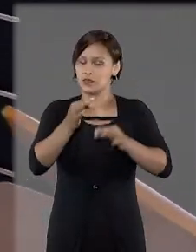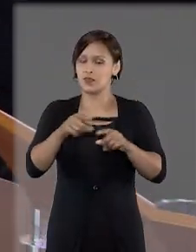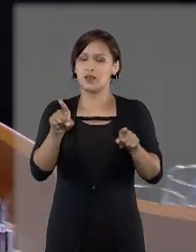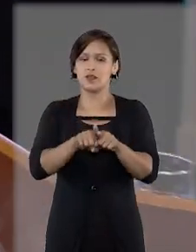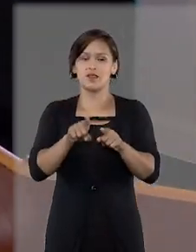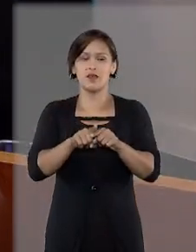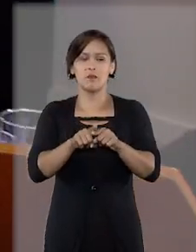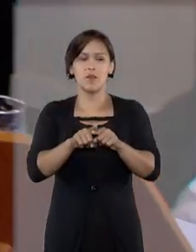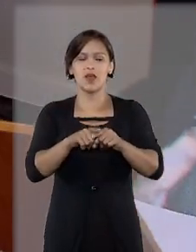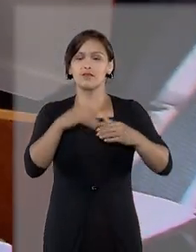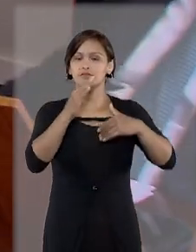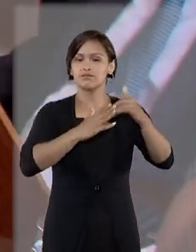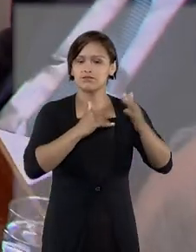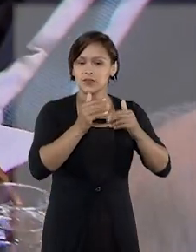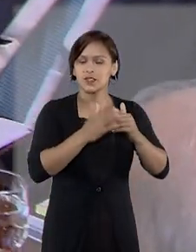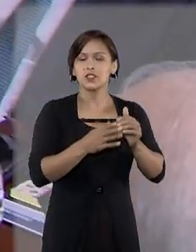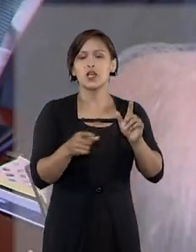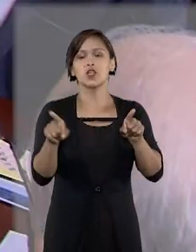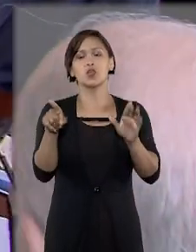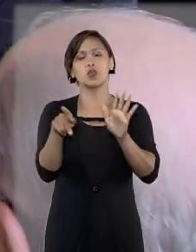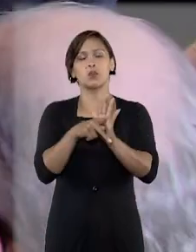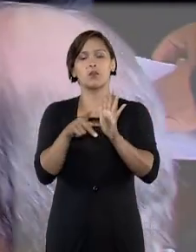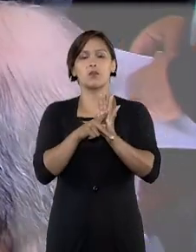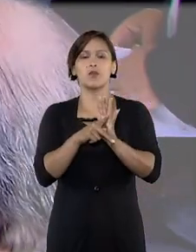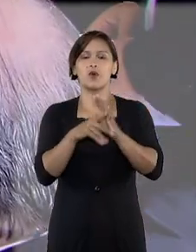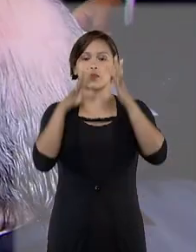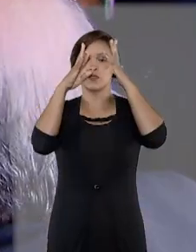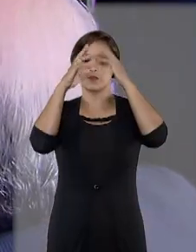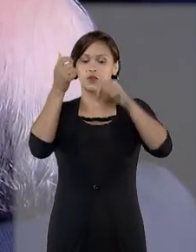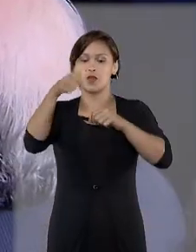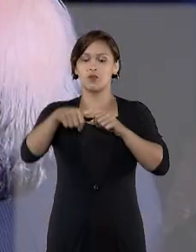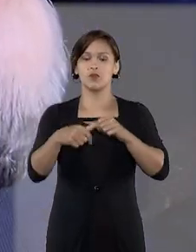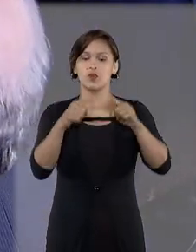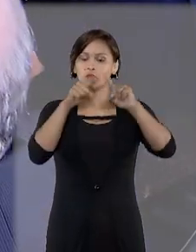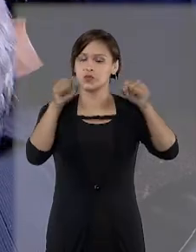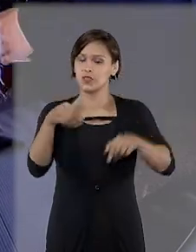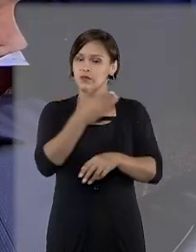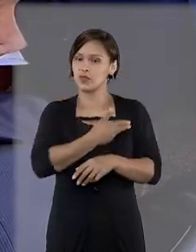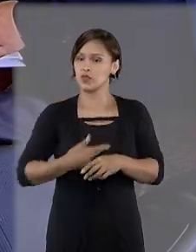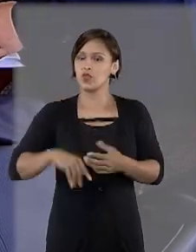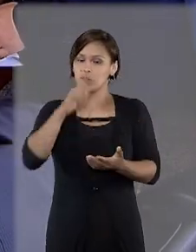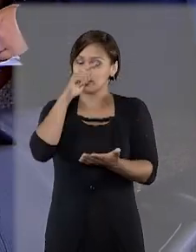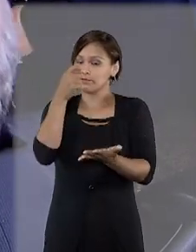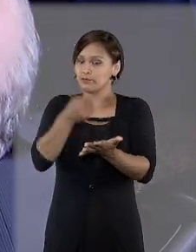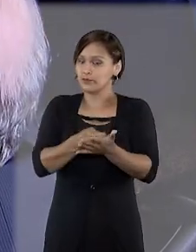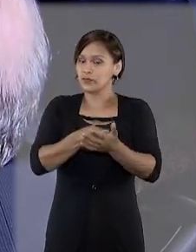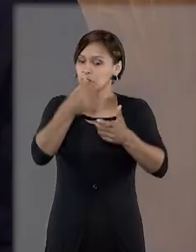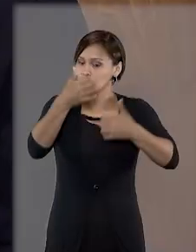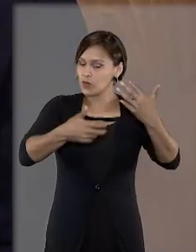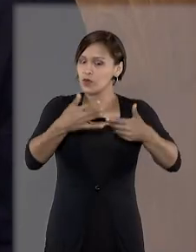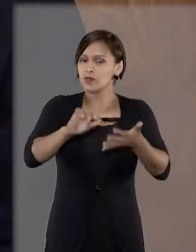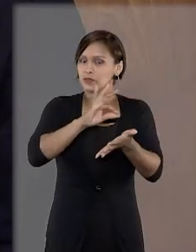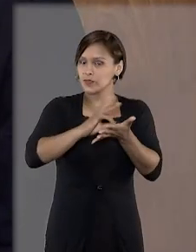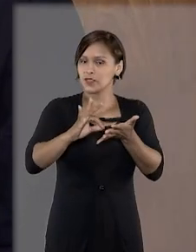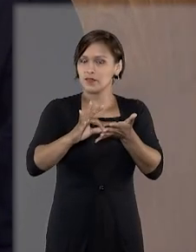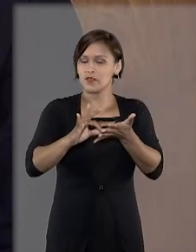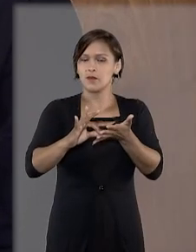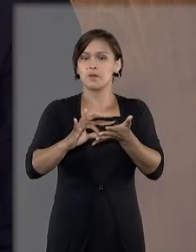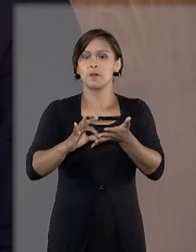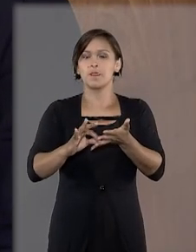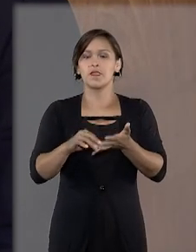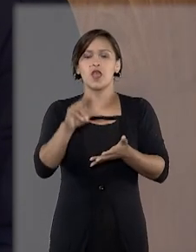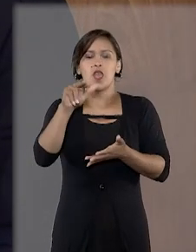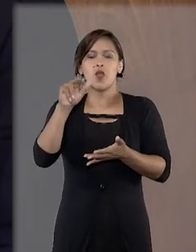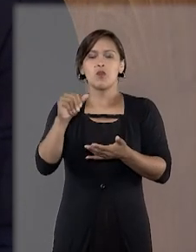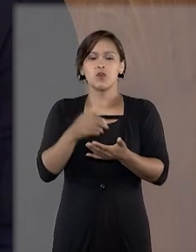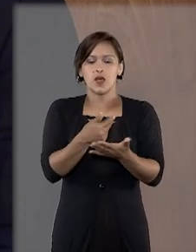também foram tratadas até questões do próprio Tribunal. Um servidor apostou na iniciativa e se inscreveu no programa. Não restringir esse